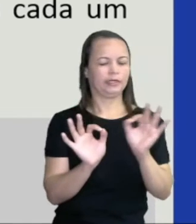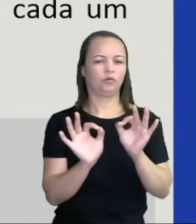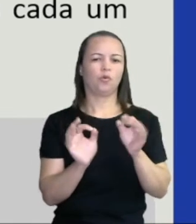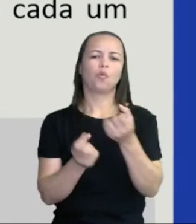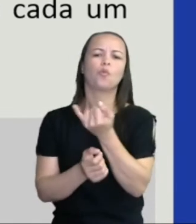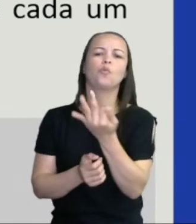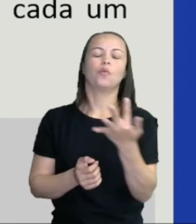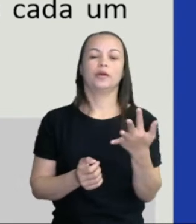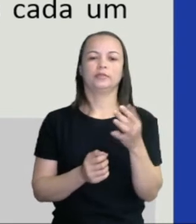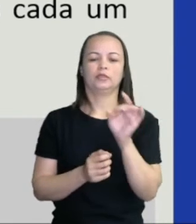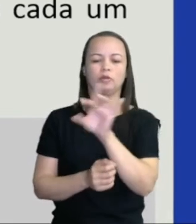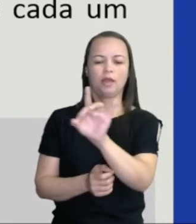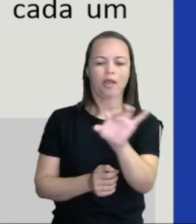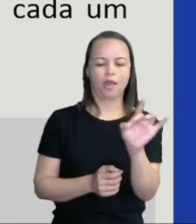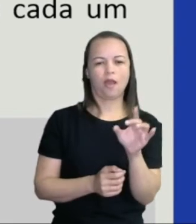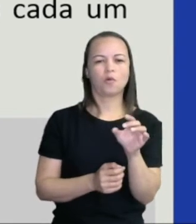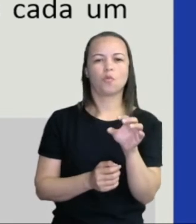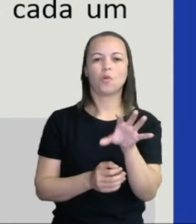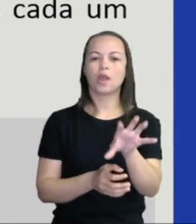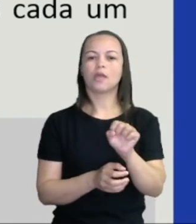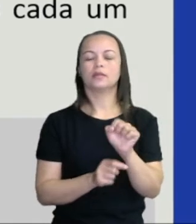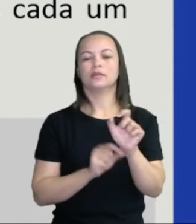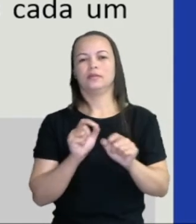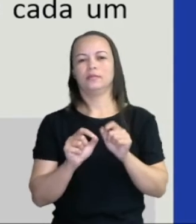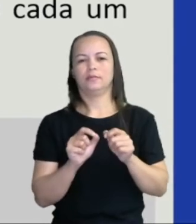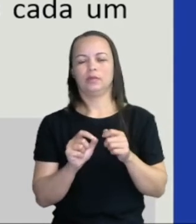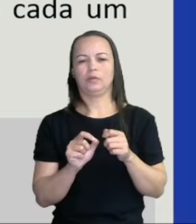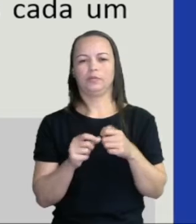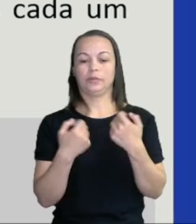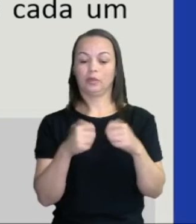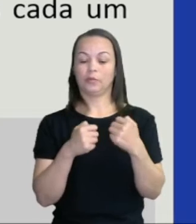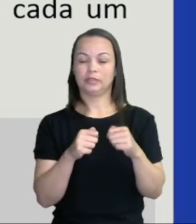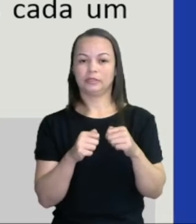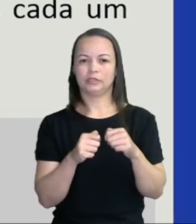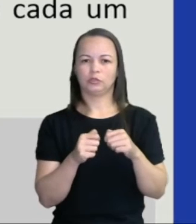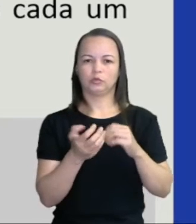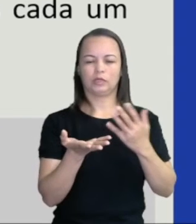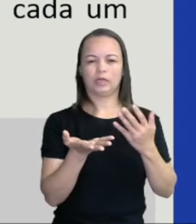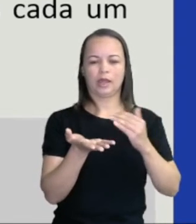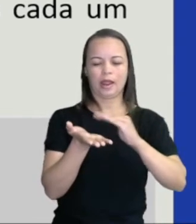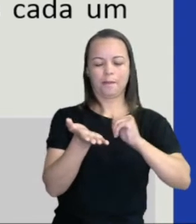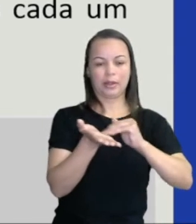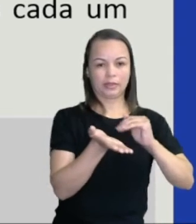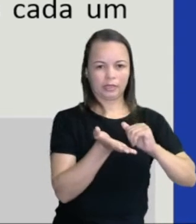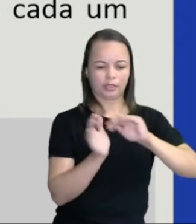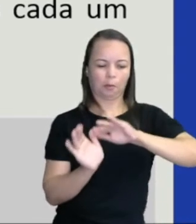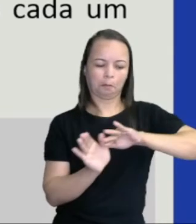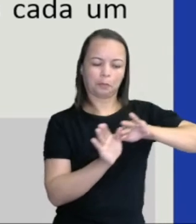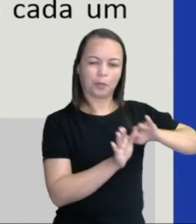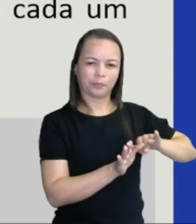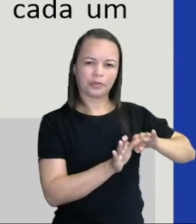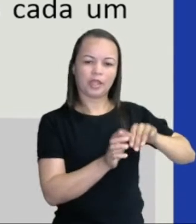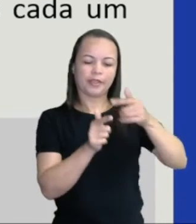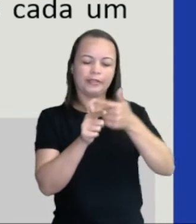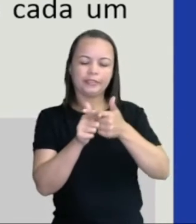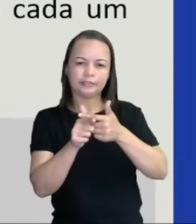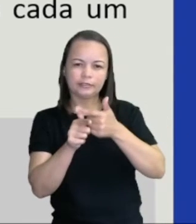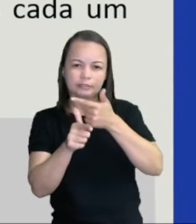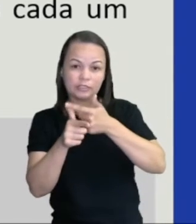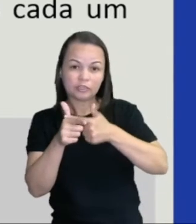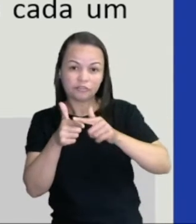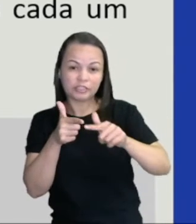recebeu. Então, eu preciso tirar a repetida, porque eles não vão receber a repetida, e aí dividir entre